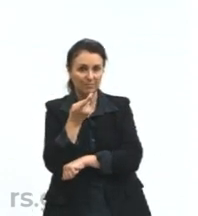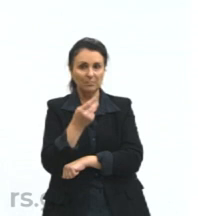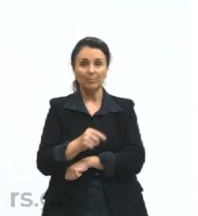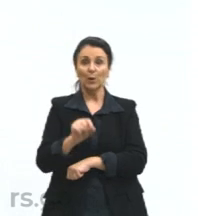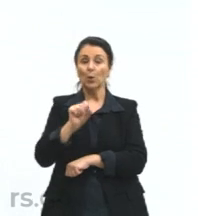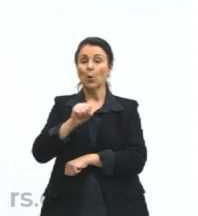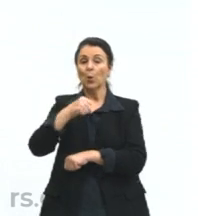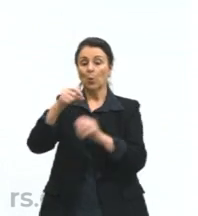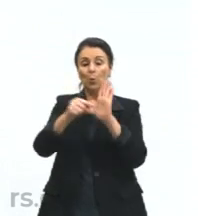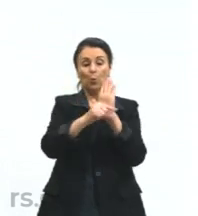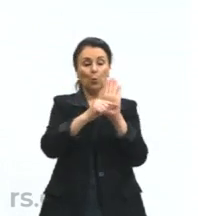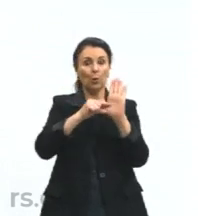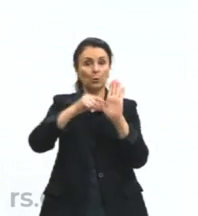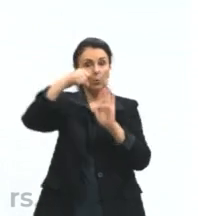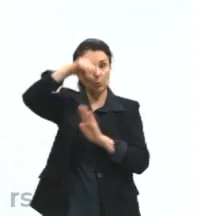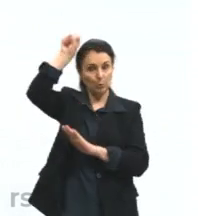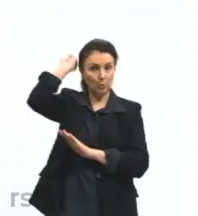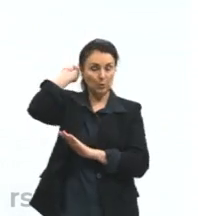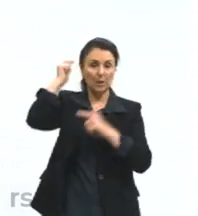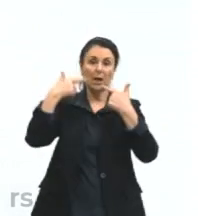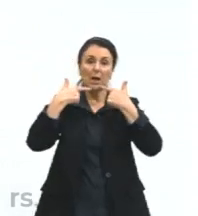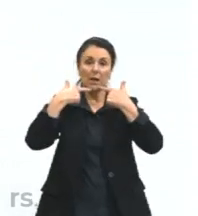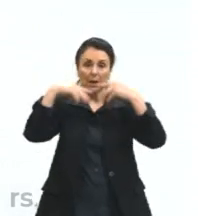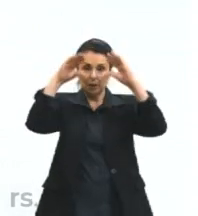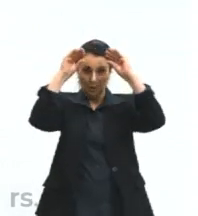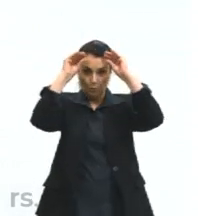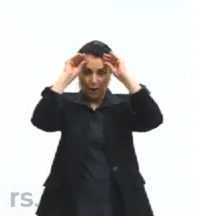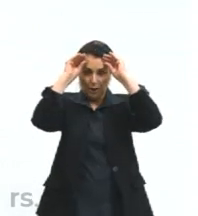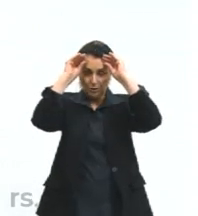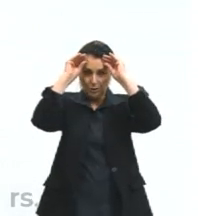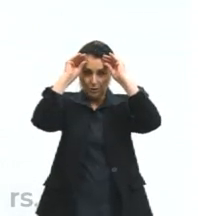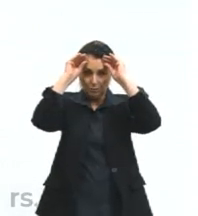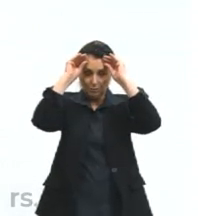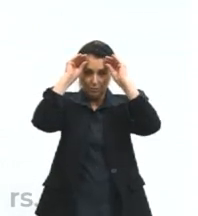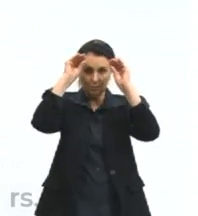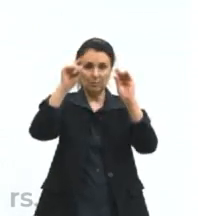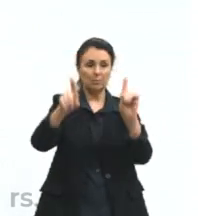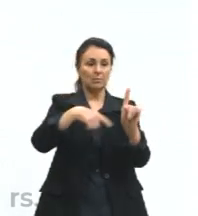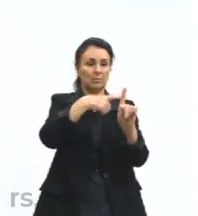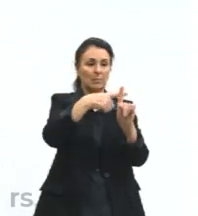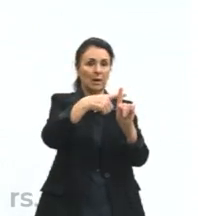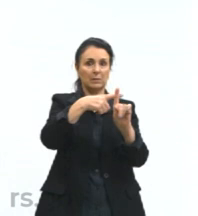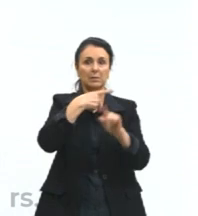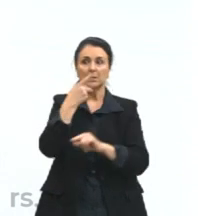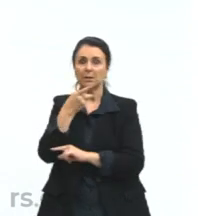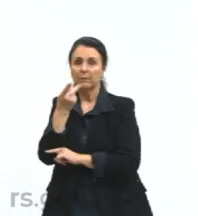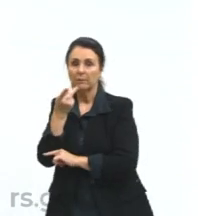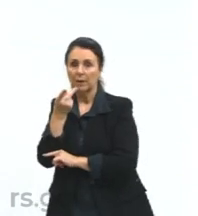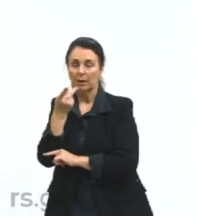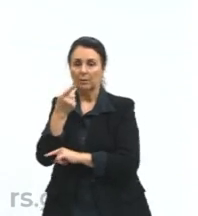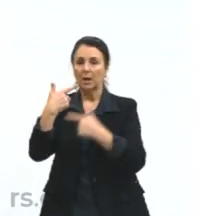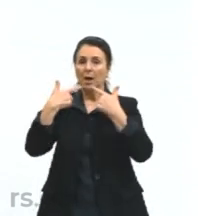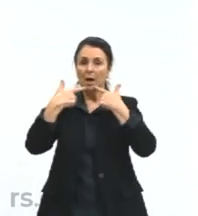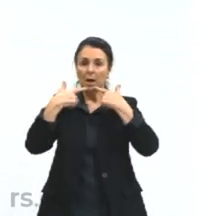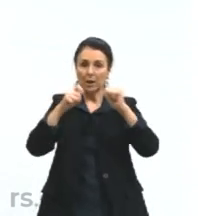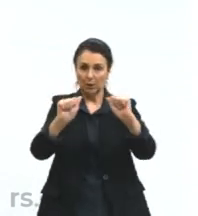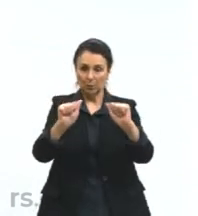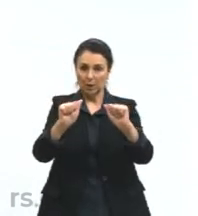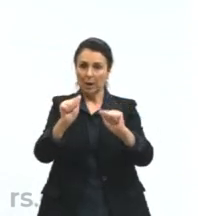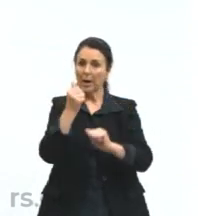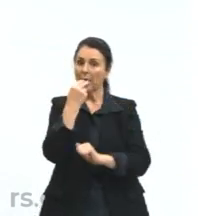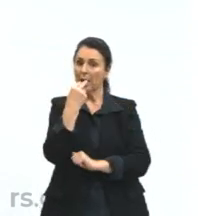associar, linguagem é igual língua mais fala. Sendo que língua vai ser o idioma,